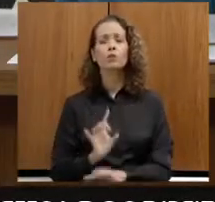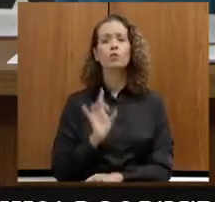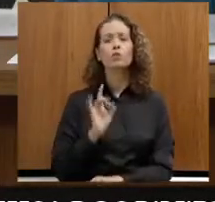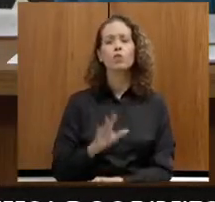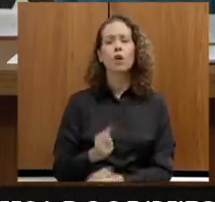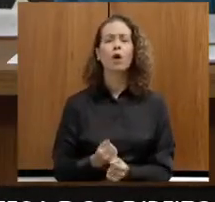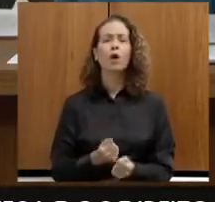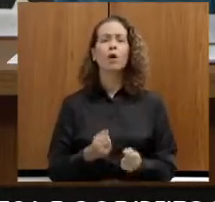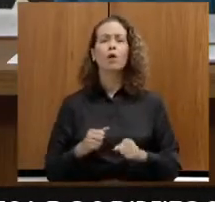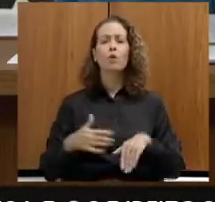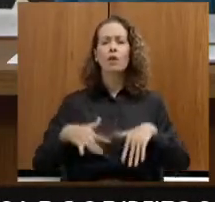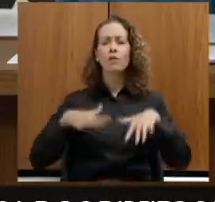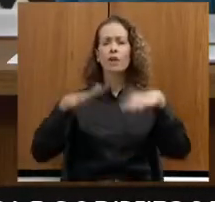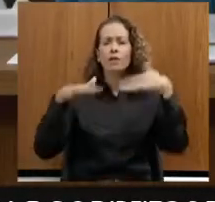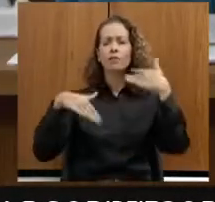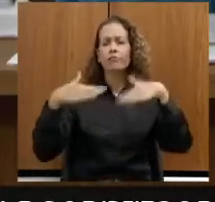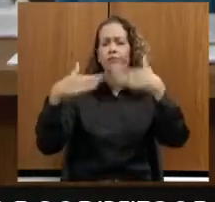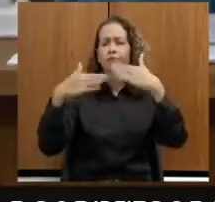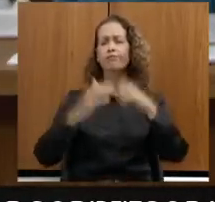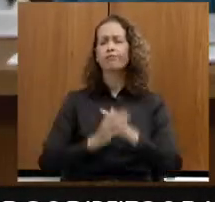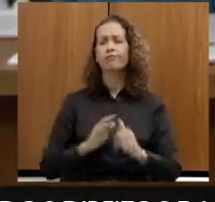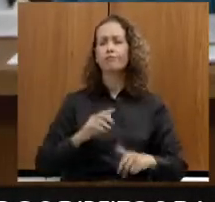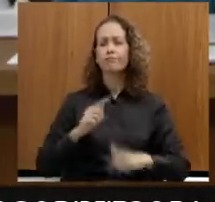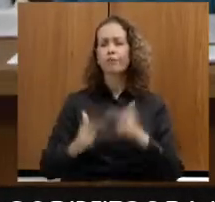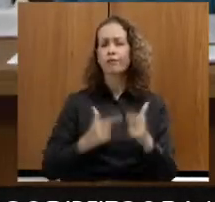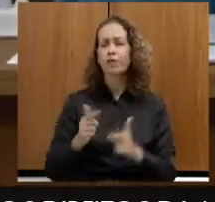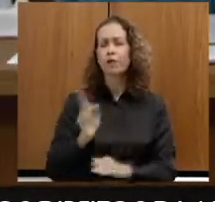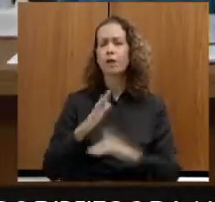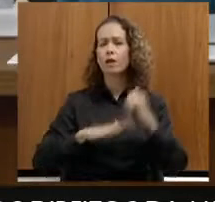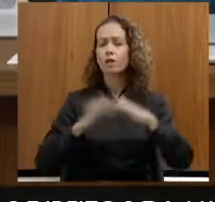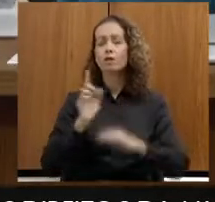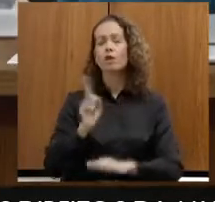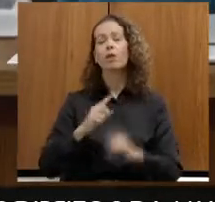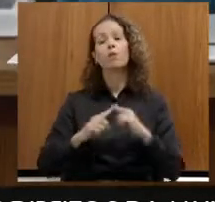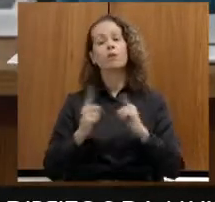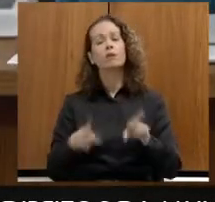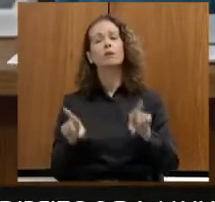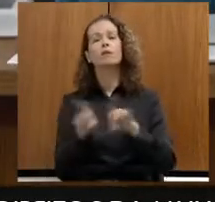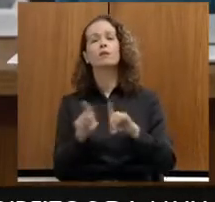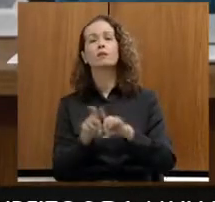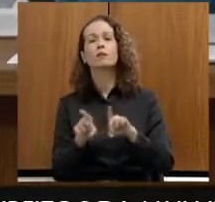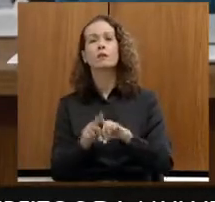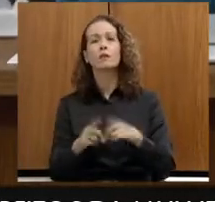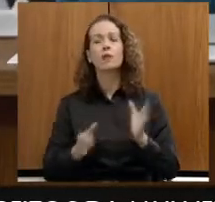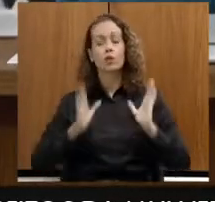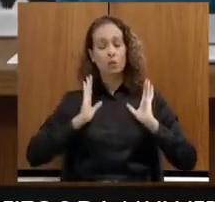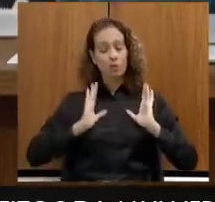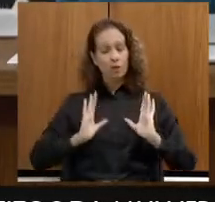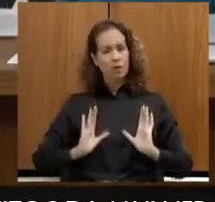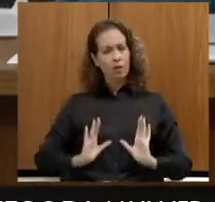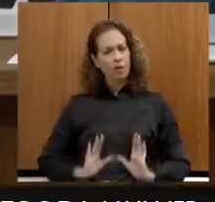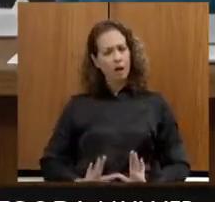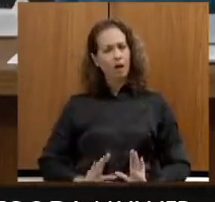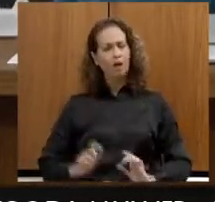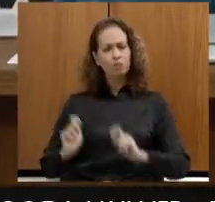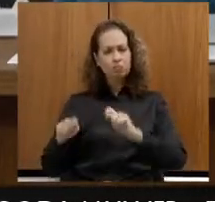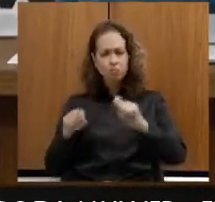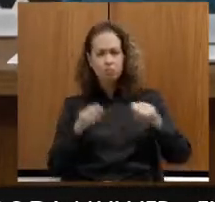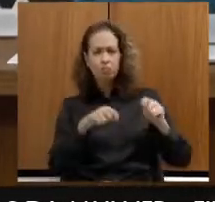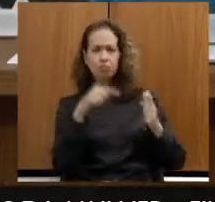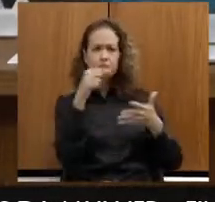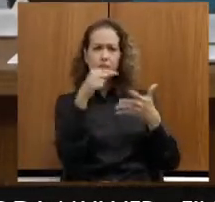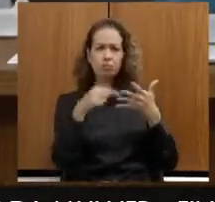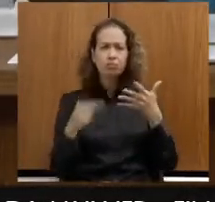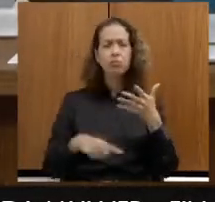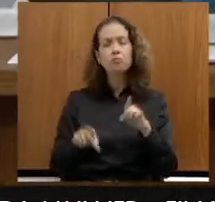profissional, mas vai tratar também desenvolvimento de habilidades e aptidões comportamentais, orientação profissional e